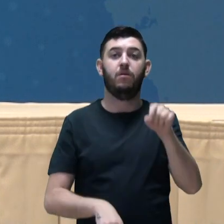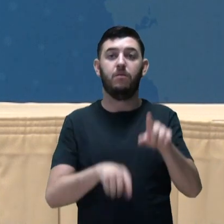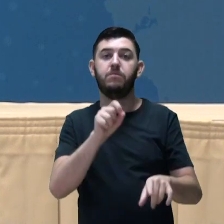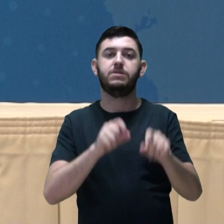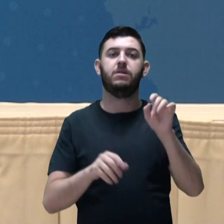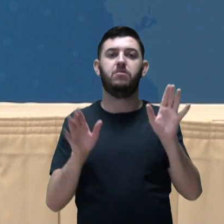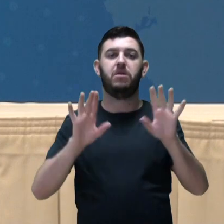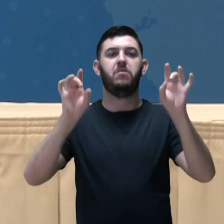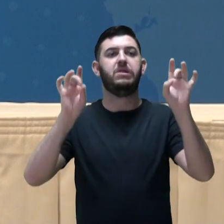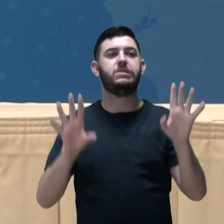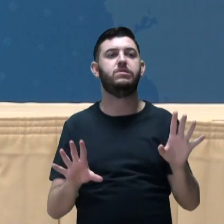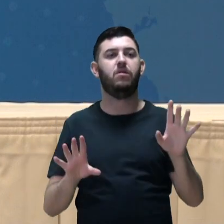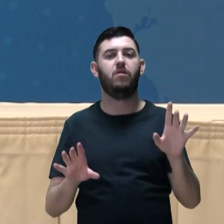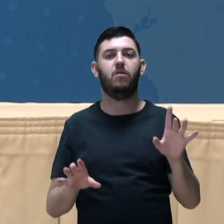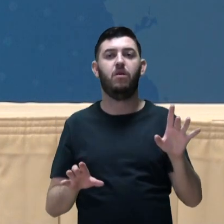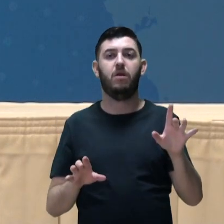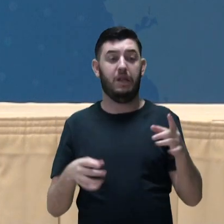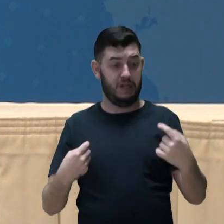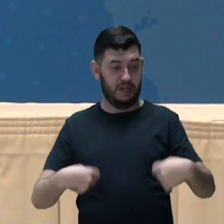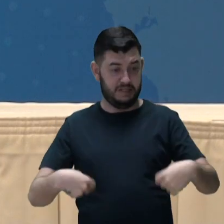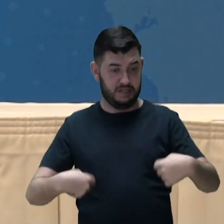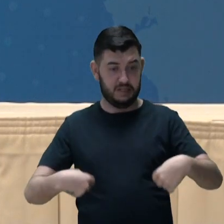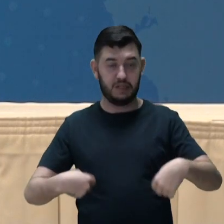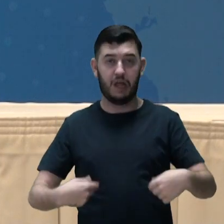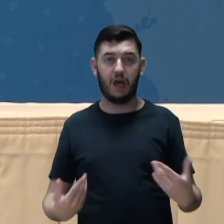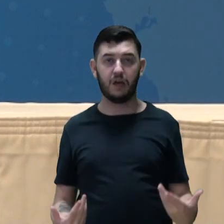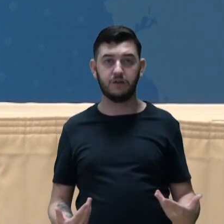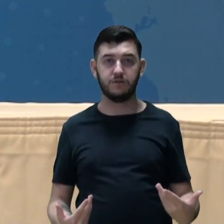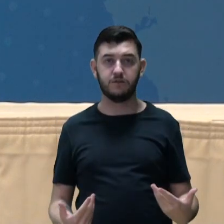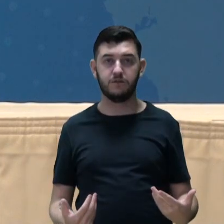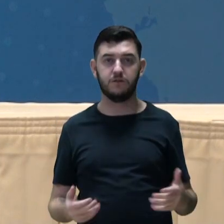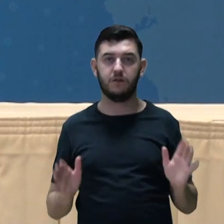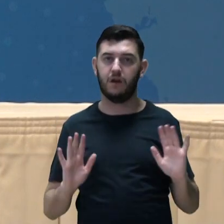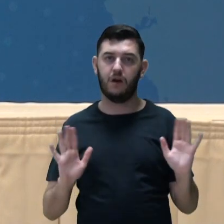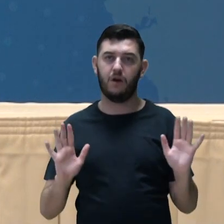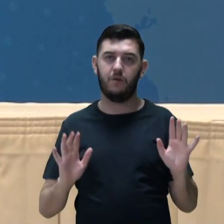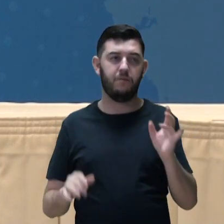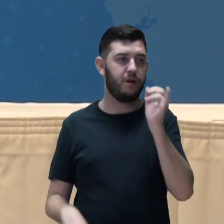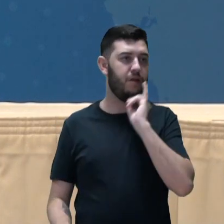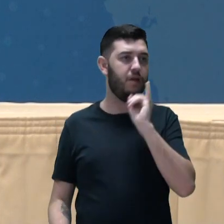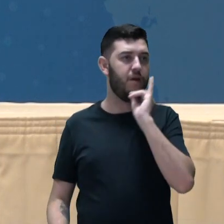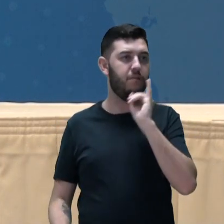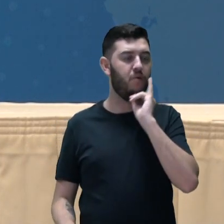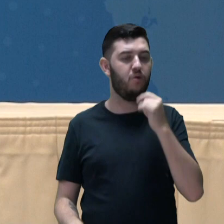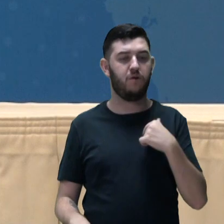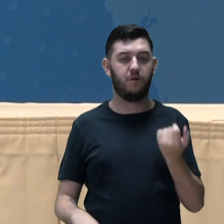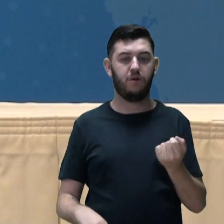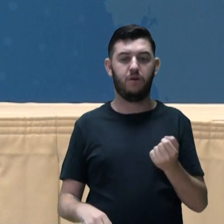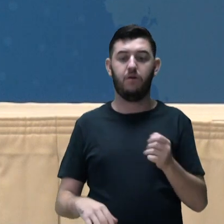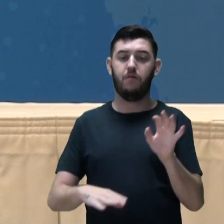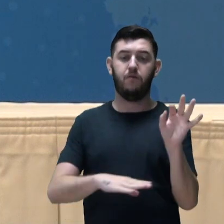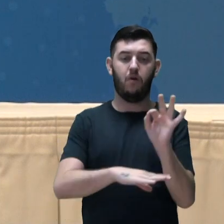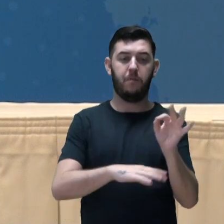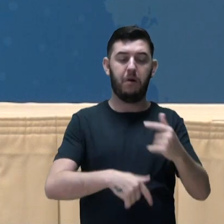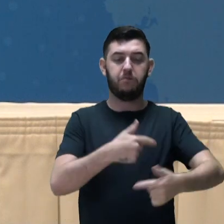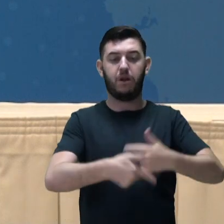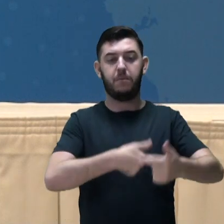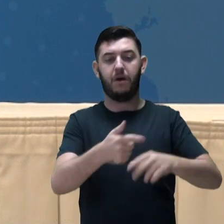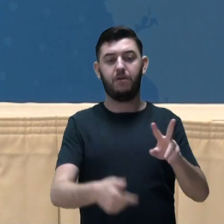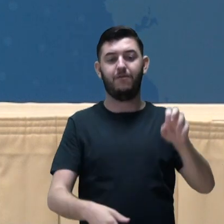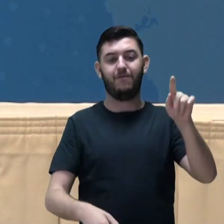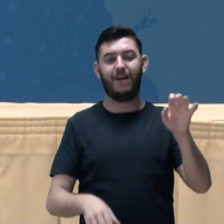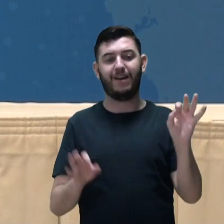empreender não seja apenas uma opção por necessidade, ou seja, eu não tenho uma alternativa de inserção no mercado formal de trabalho,